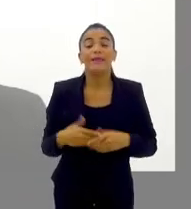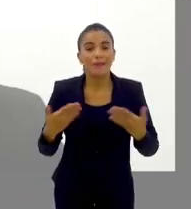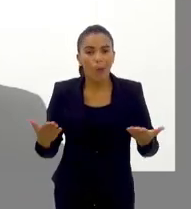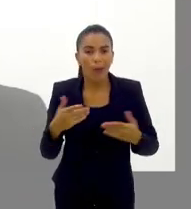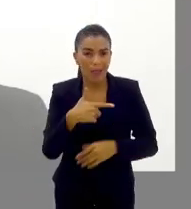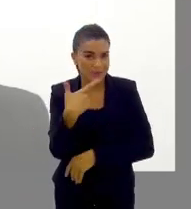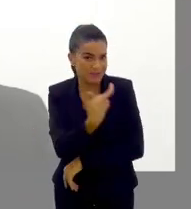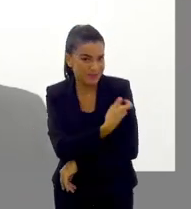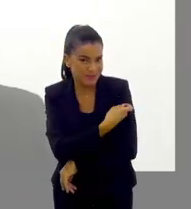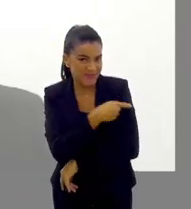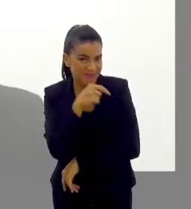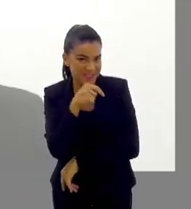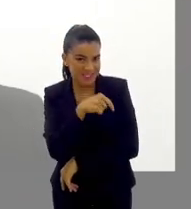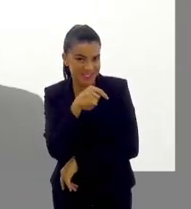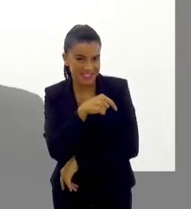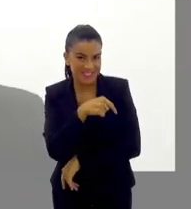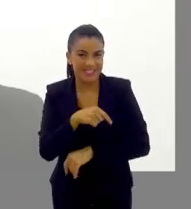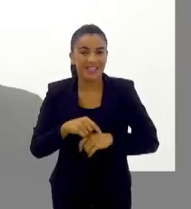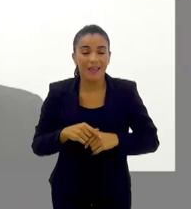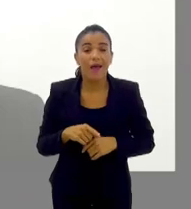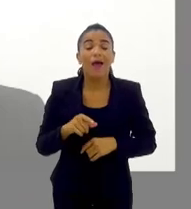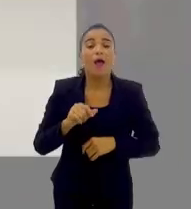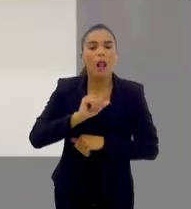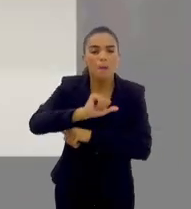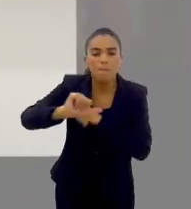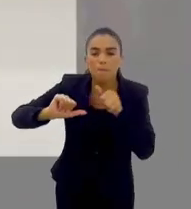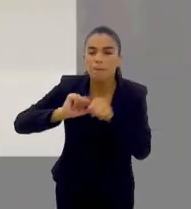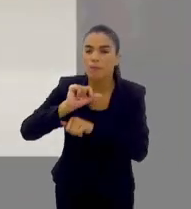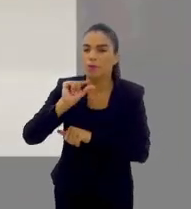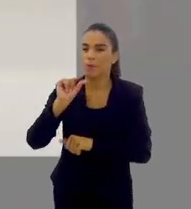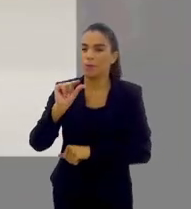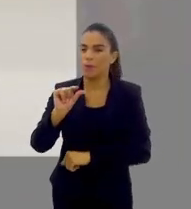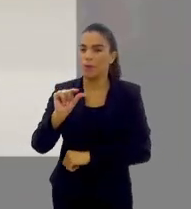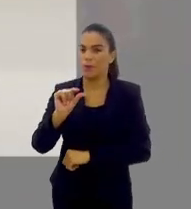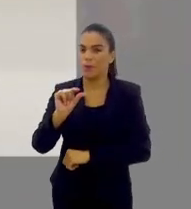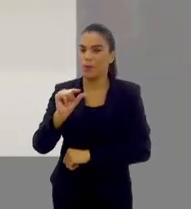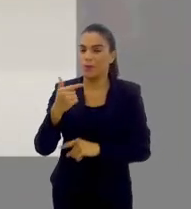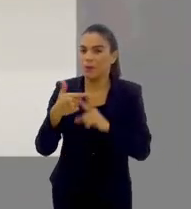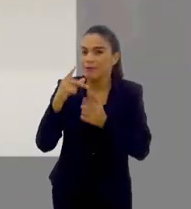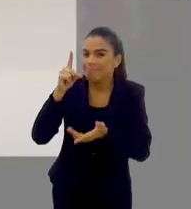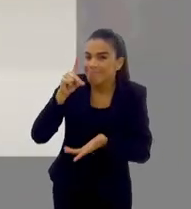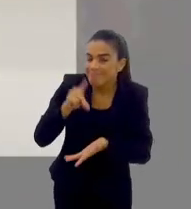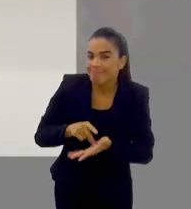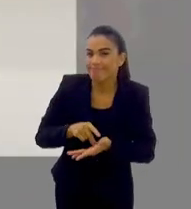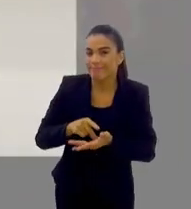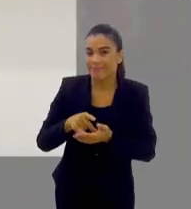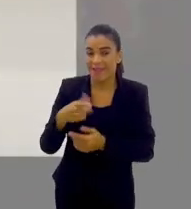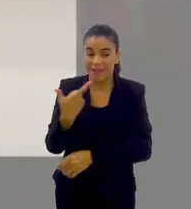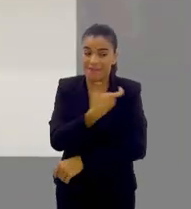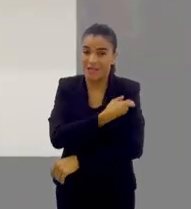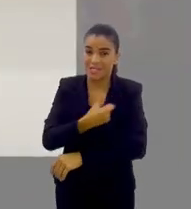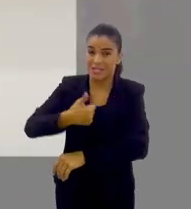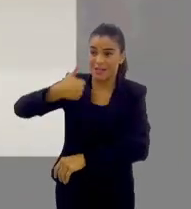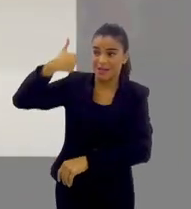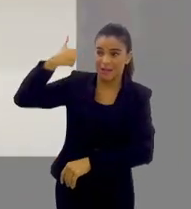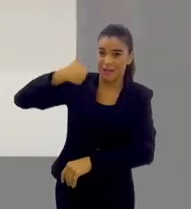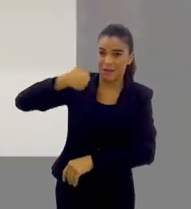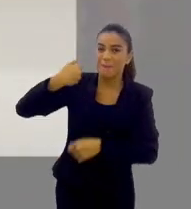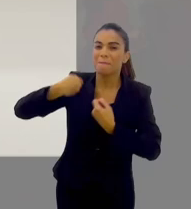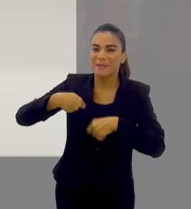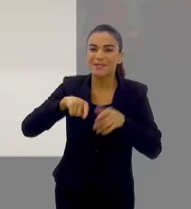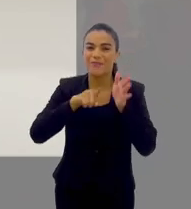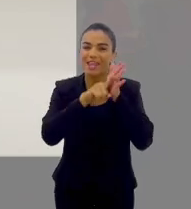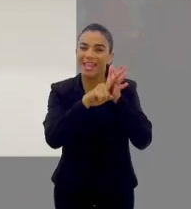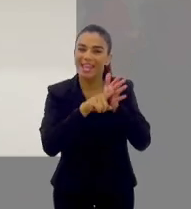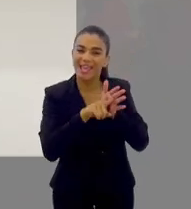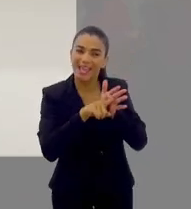Tá, então, essa vacina que denga, ela veio para mudar um pouco, porque na verdade, a vacina anterior tinha que